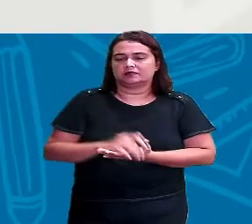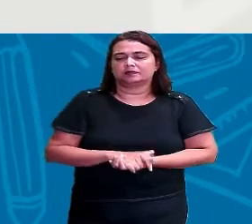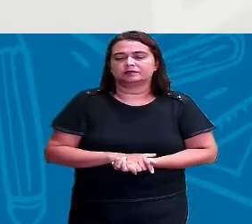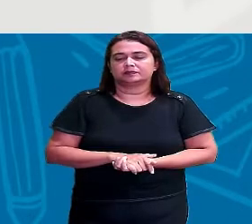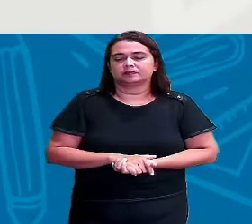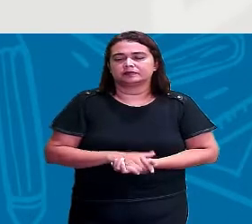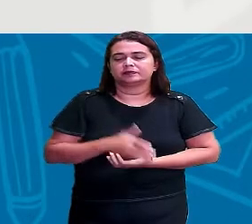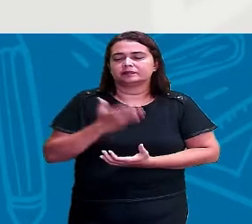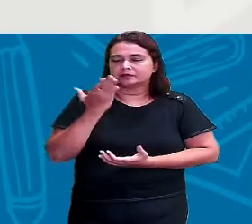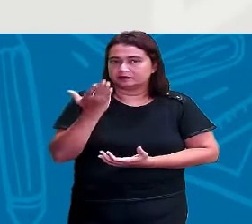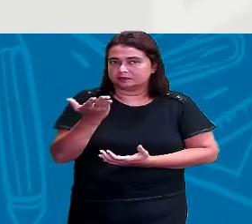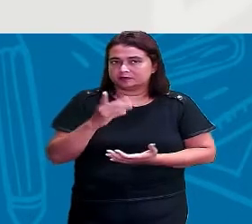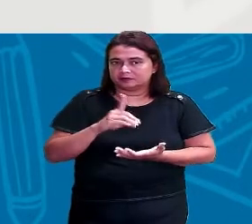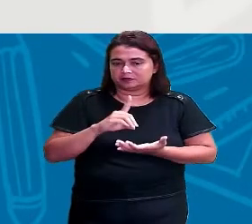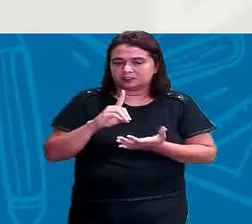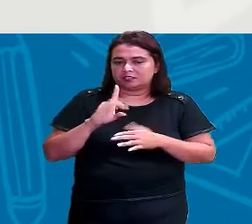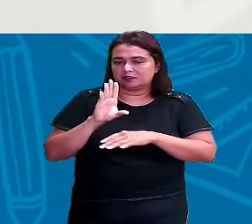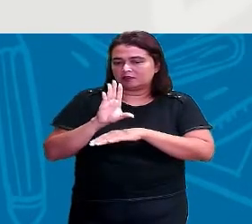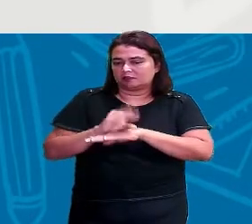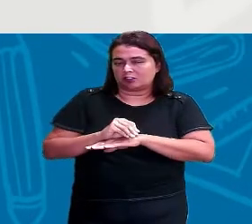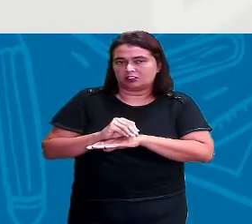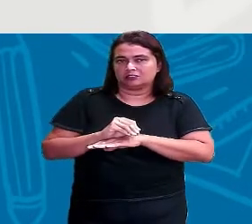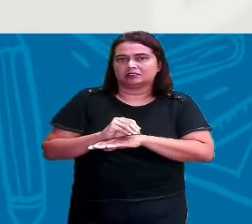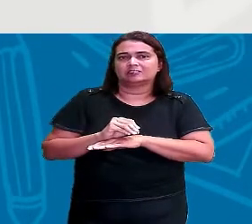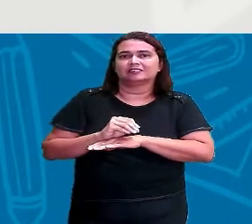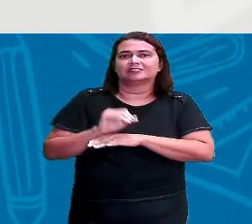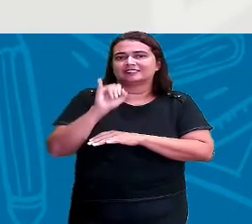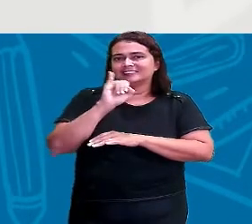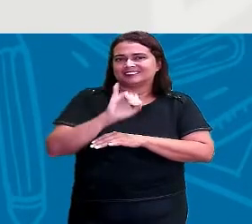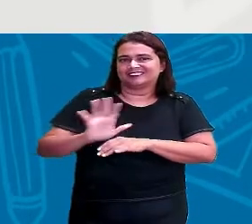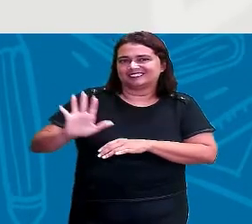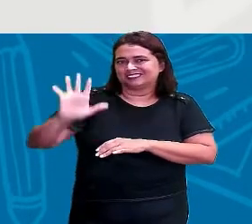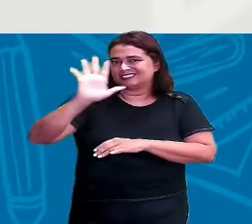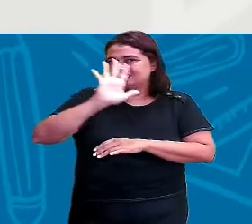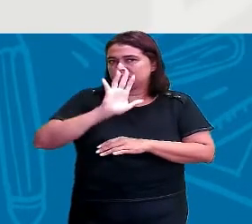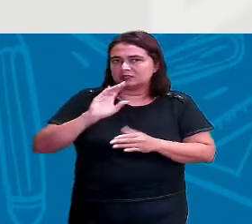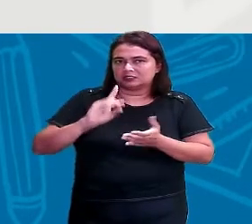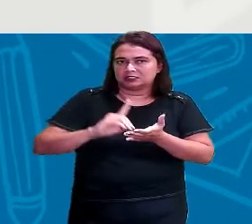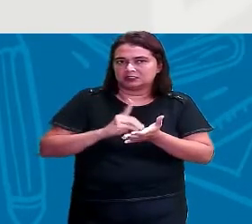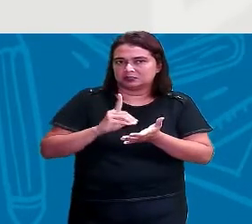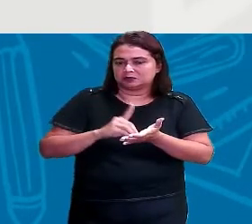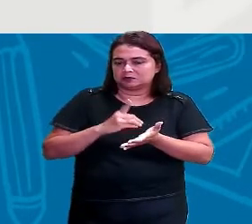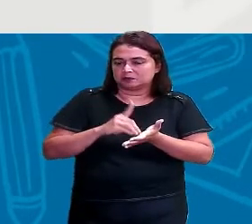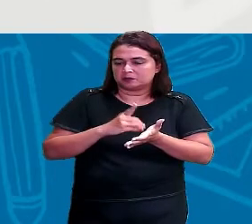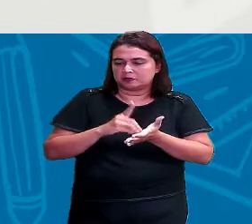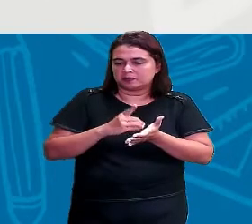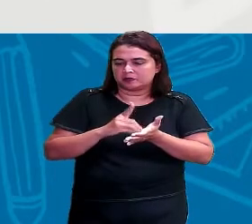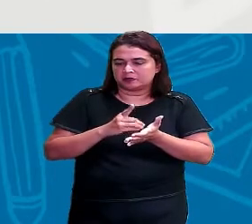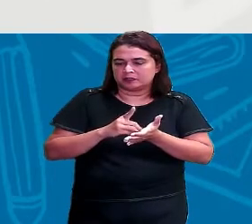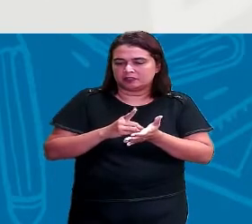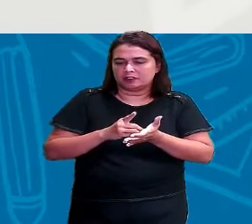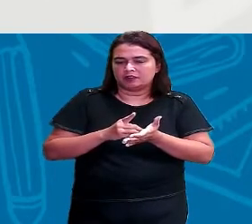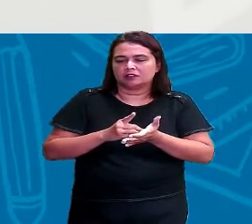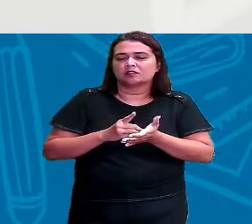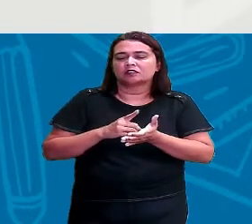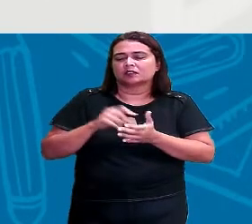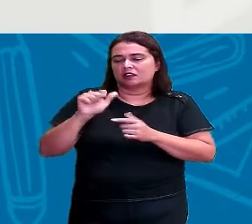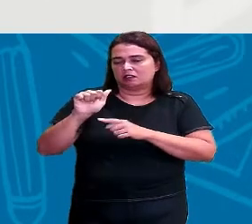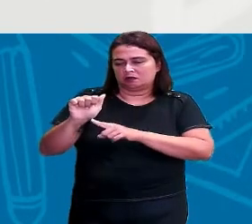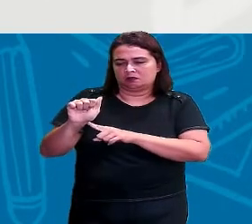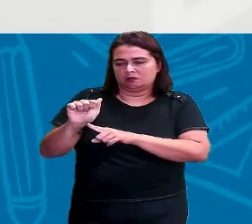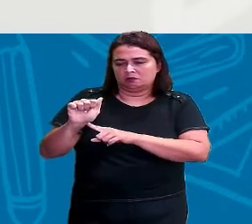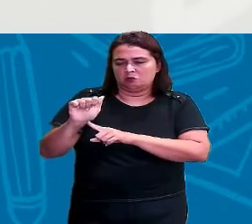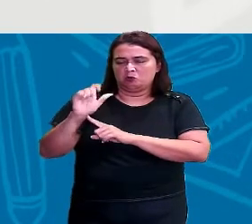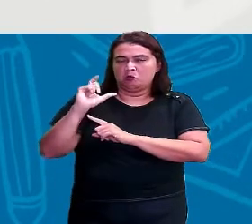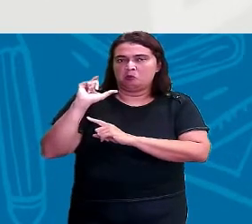Então, é isso. Olha aqui, uma foto, né? Uma imagem de um dicionário, justamente com a letrinha A, né?